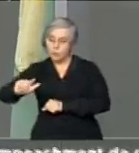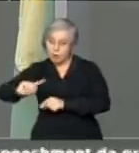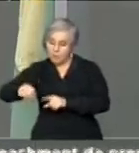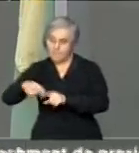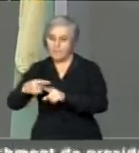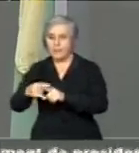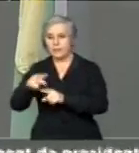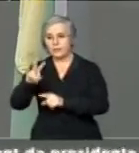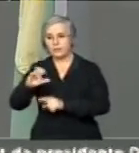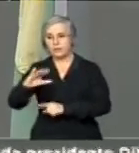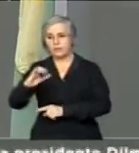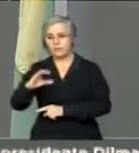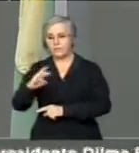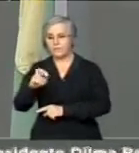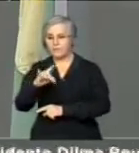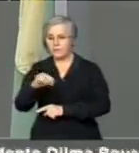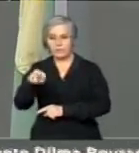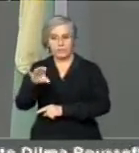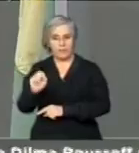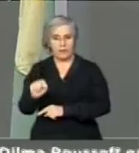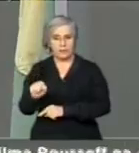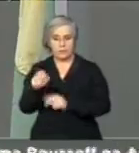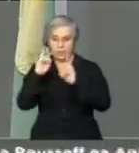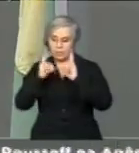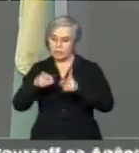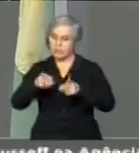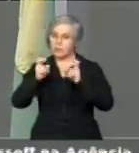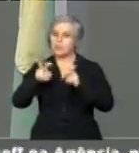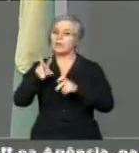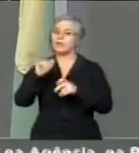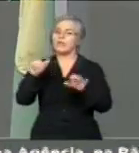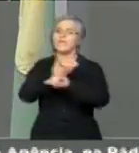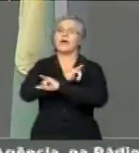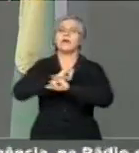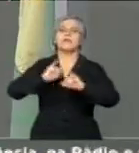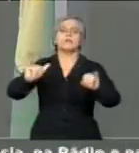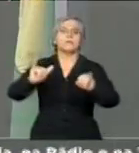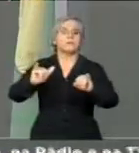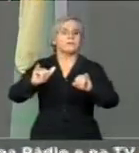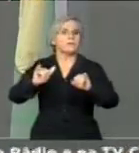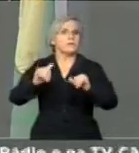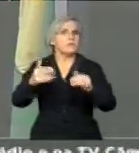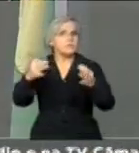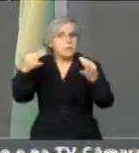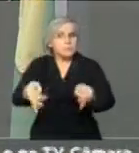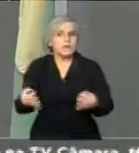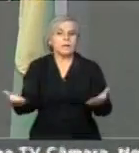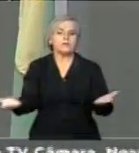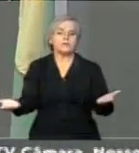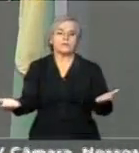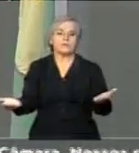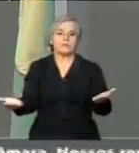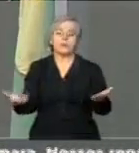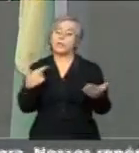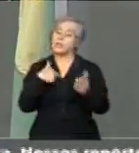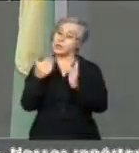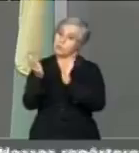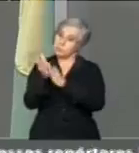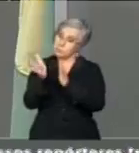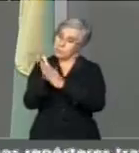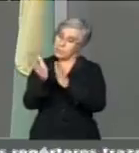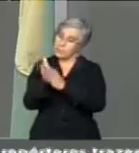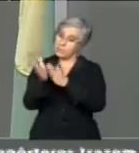-versa, observando que os nobres serão anunciados em voz alta e etc. Está correto. E parabenizo,